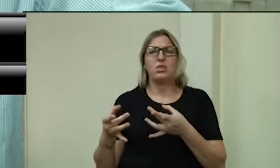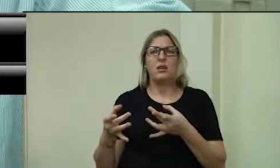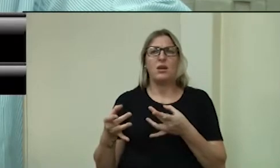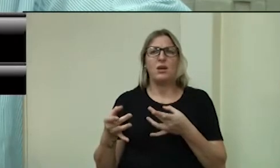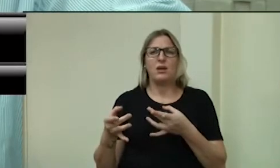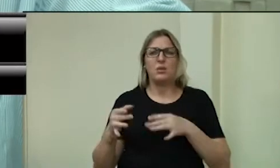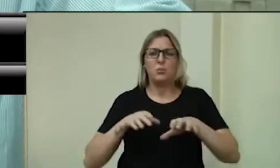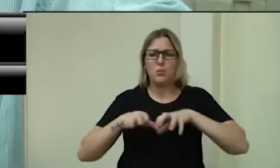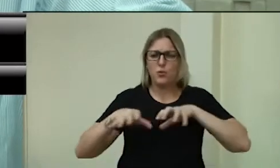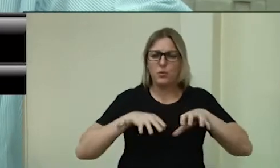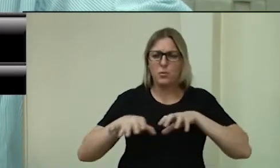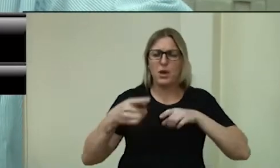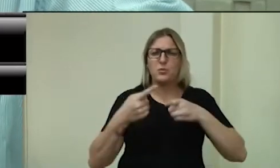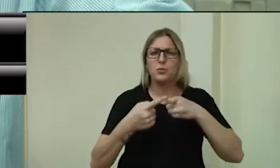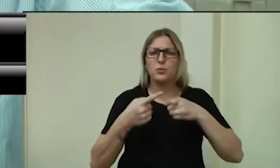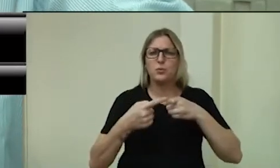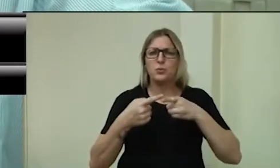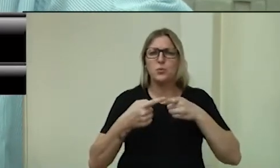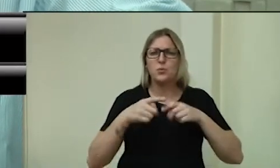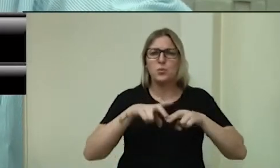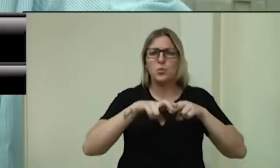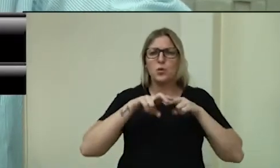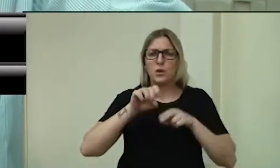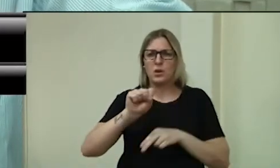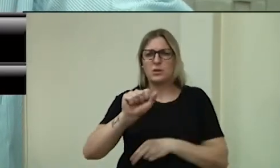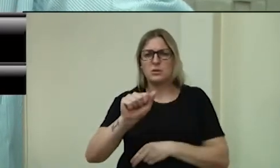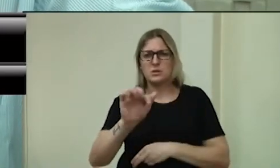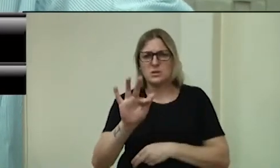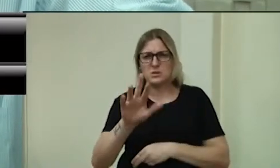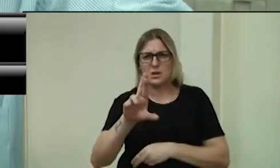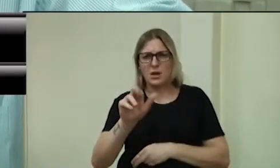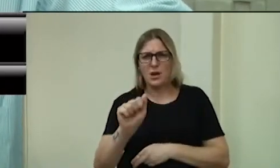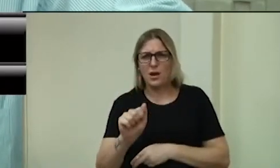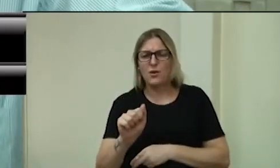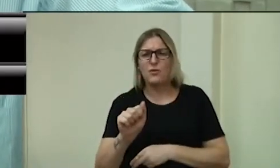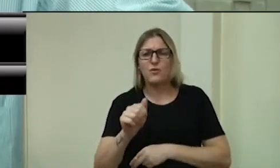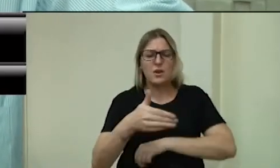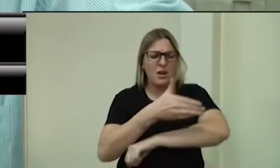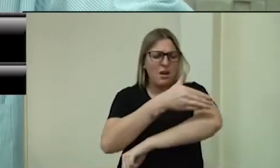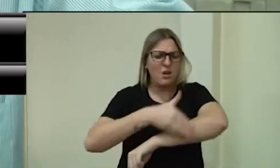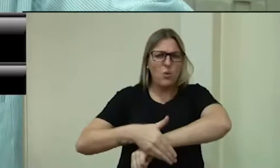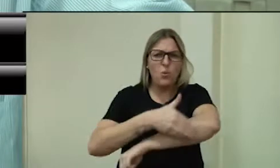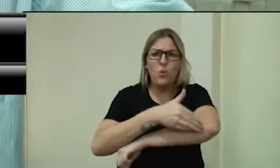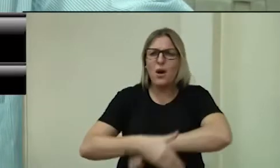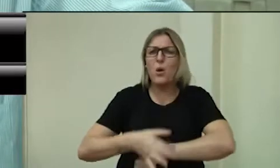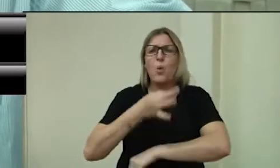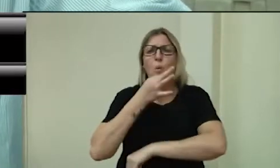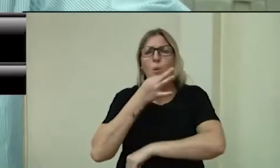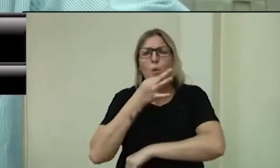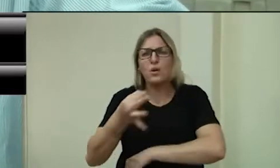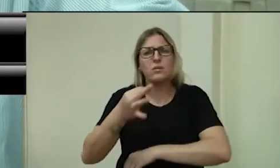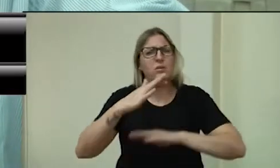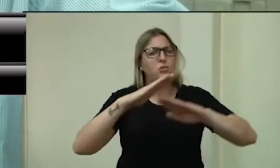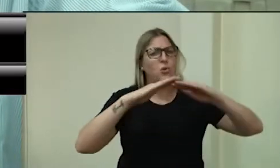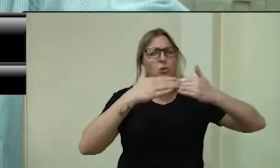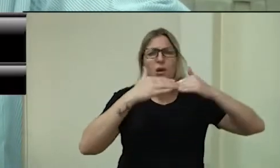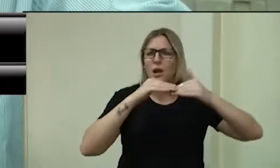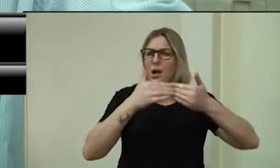Atílio, é o Atílio Jardão, não é? Eterino. Lá é terrível a entrada, é terrível, lá não tem caminhão que aguenta,